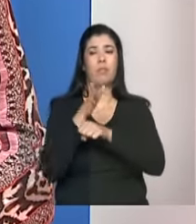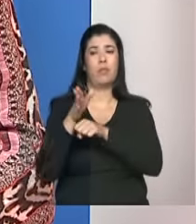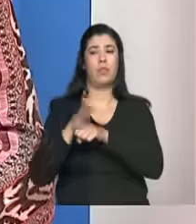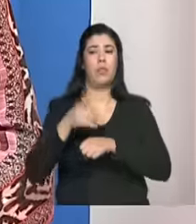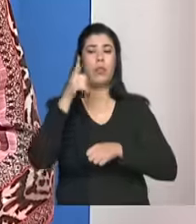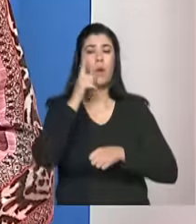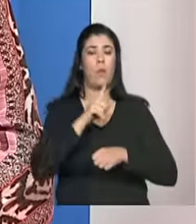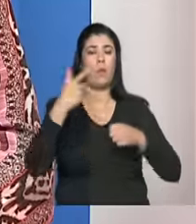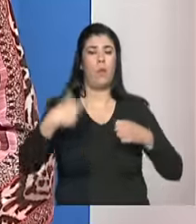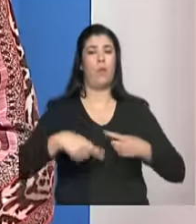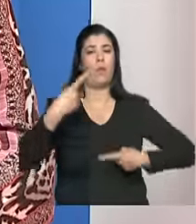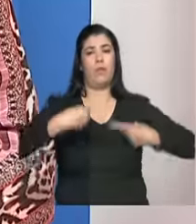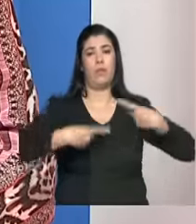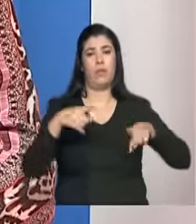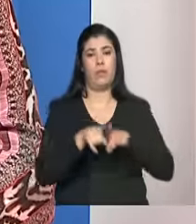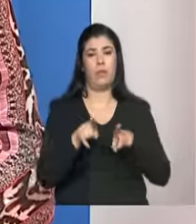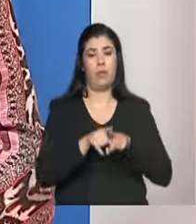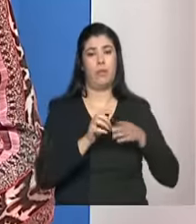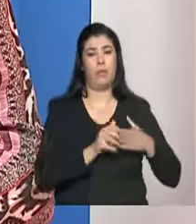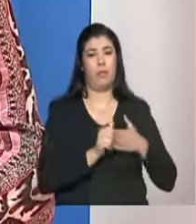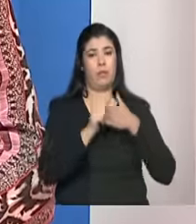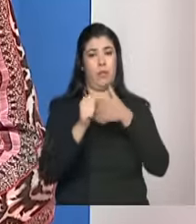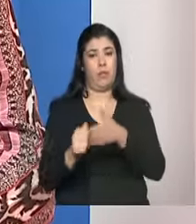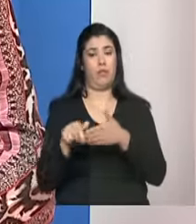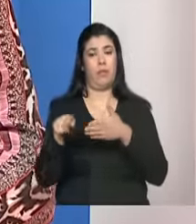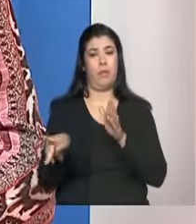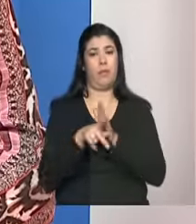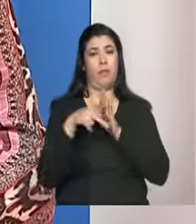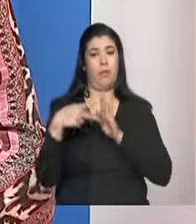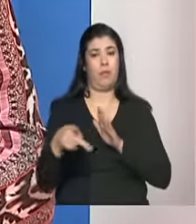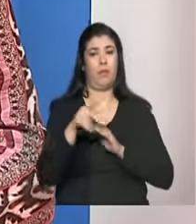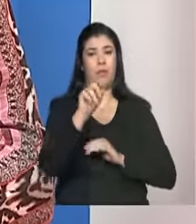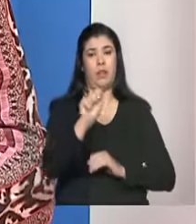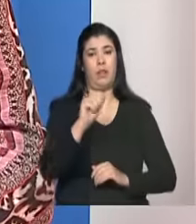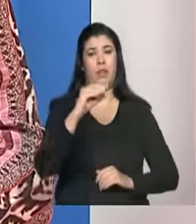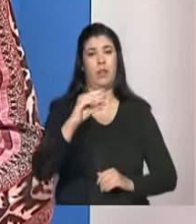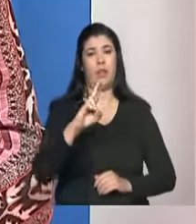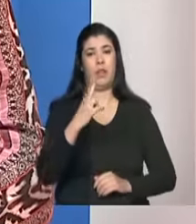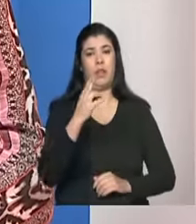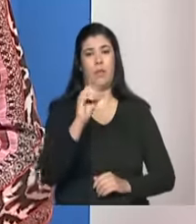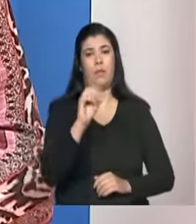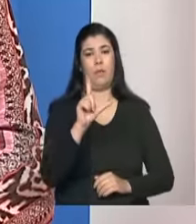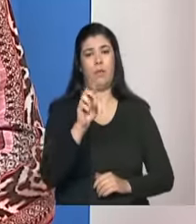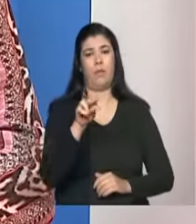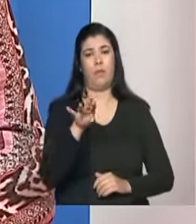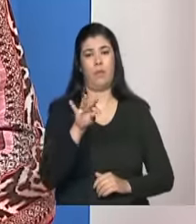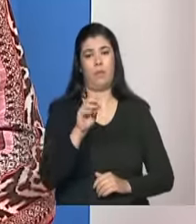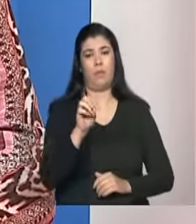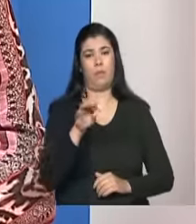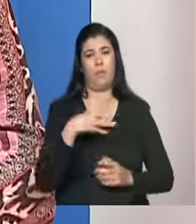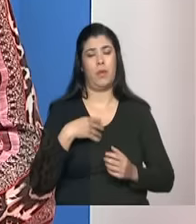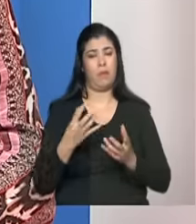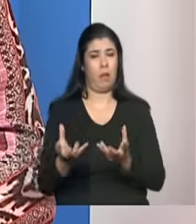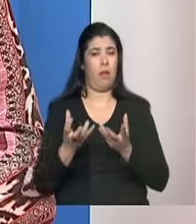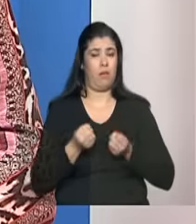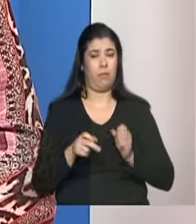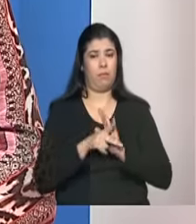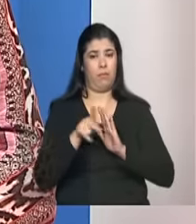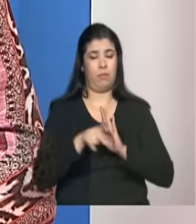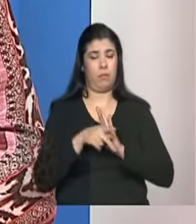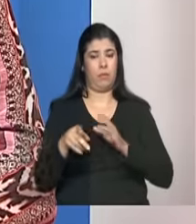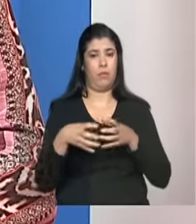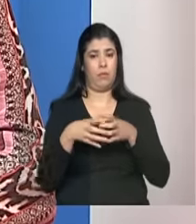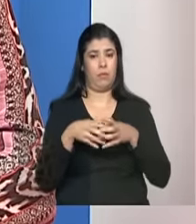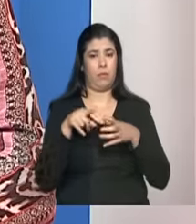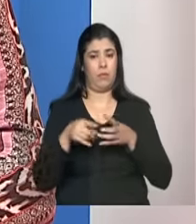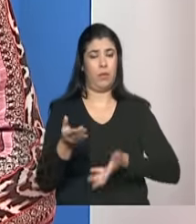serviços inclusive encaminhando para o próprio acolhimento quando é construído essa possibilidade junto à pessoa e os serviços